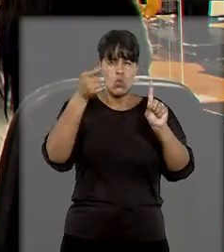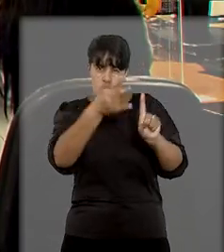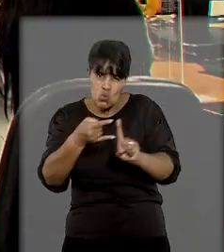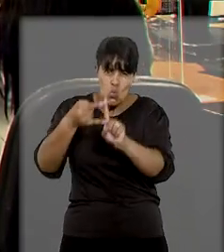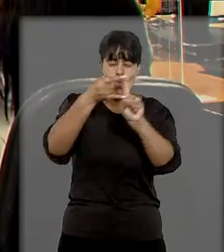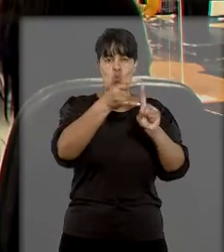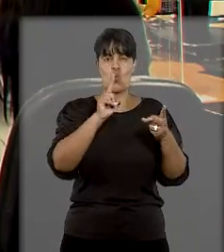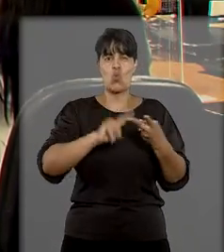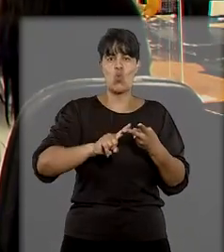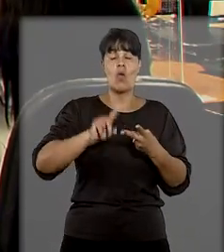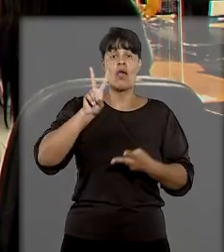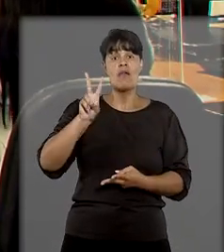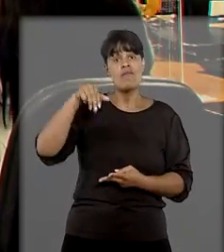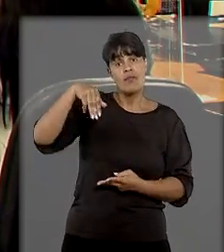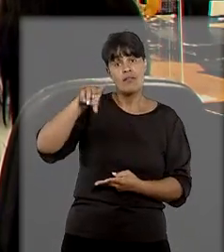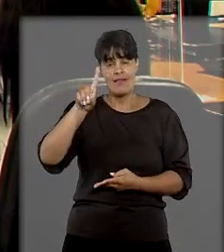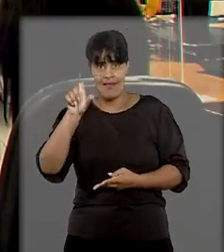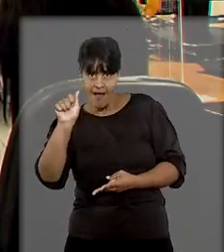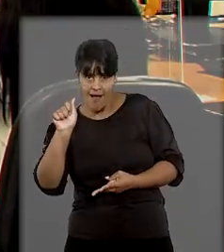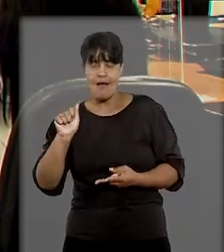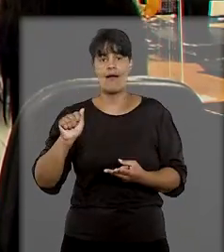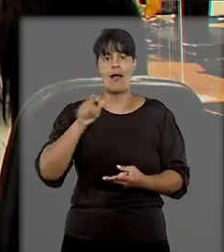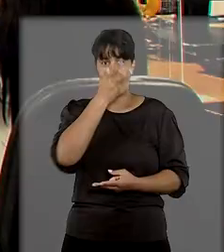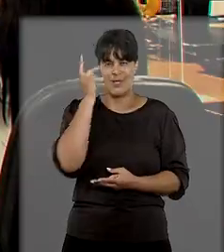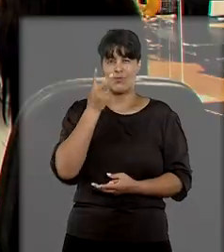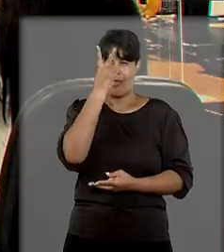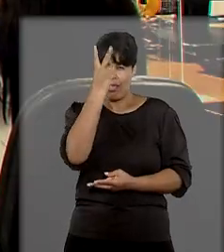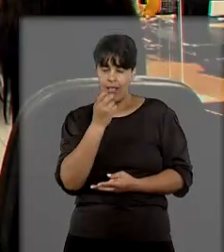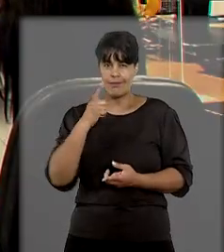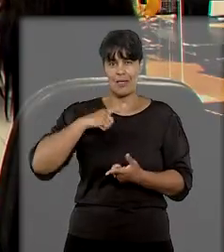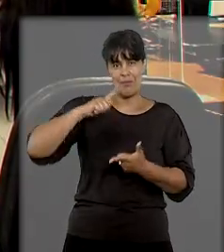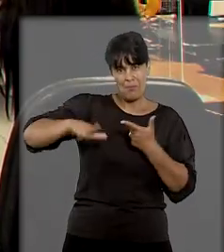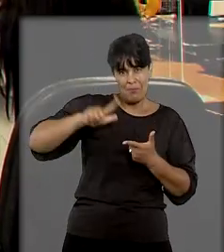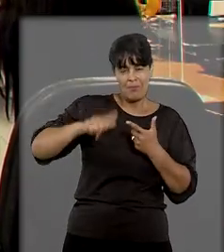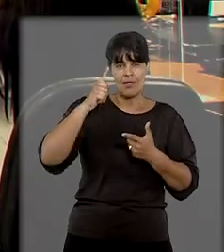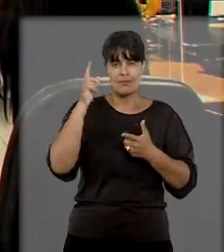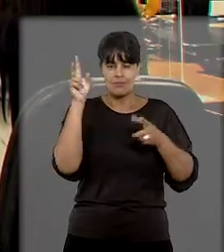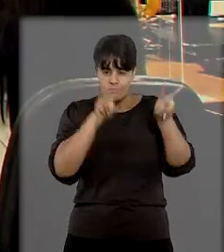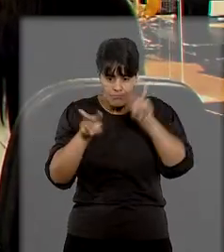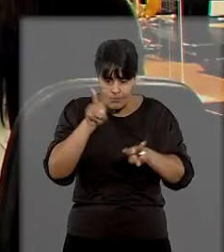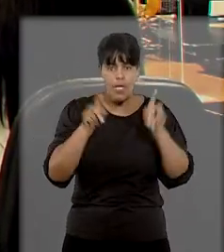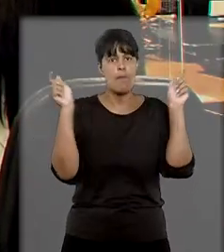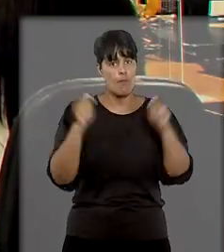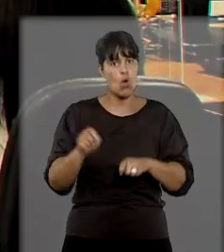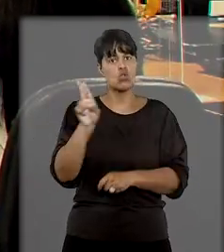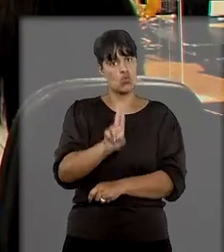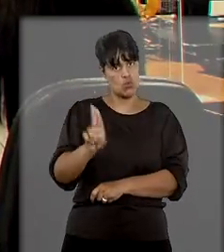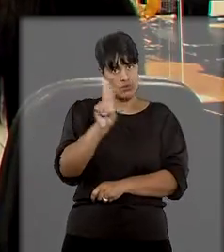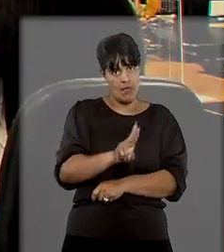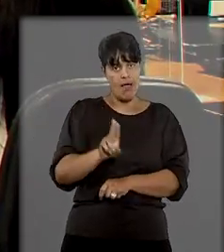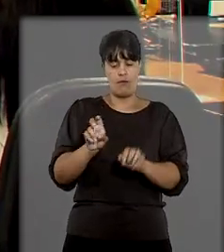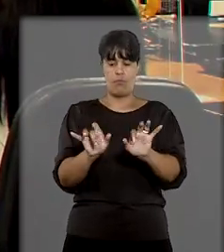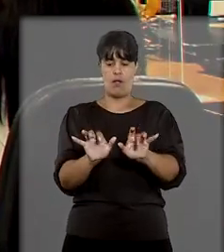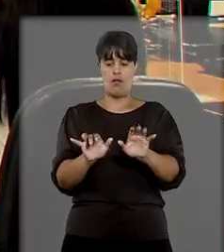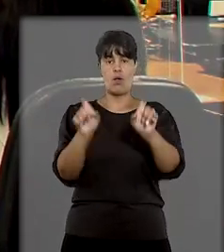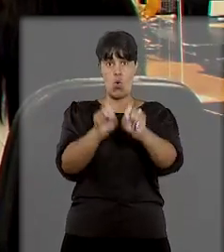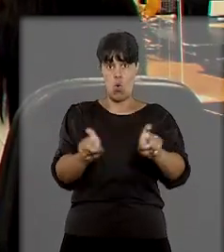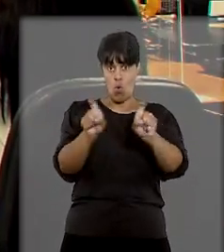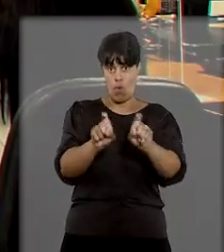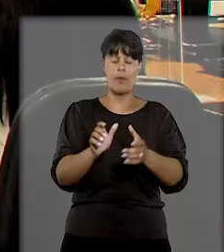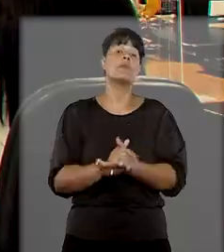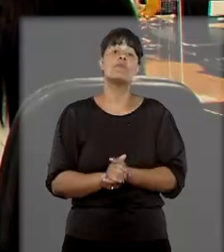os leitores de tela, no caso o NVDA, que é um leitor de tela que a pessoa com deficiência visual utiliza para o atendimento no